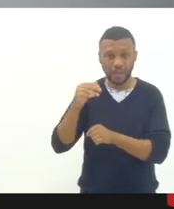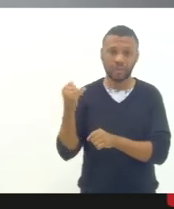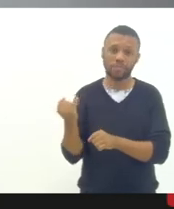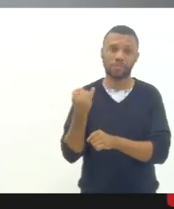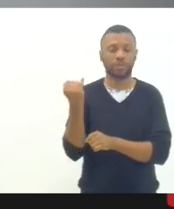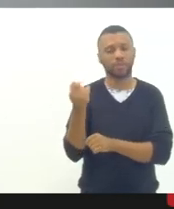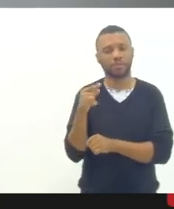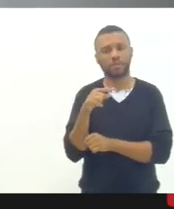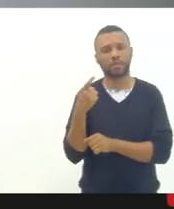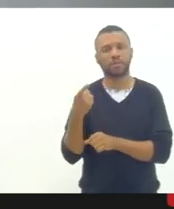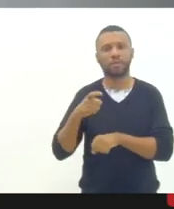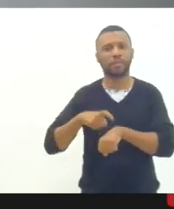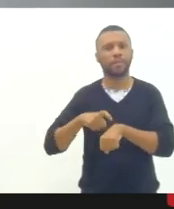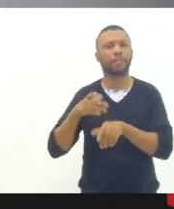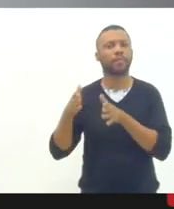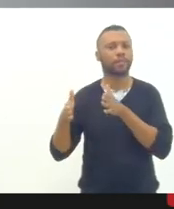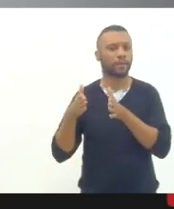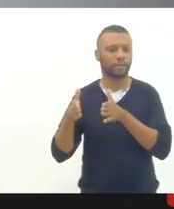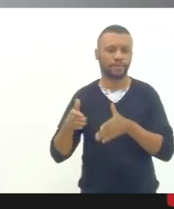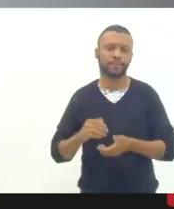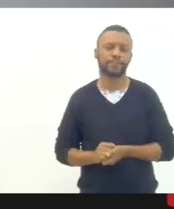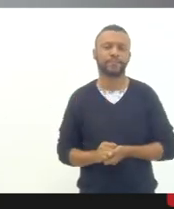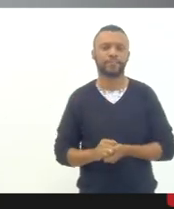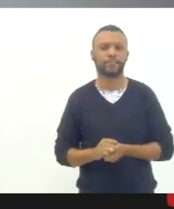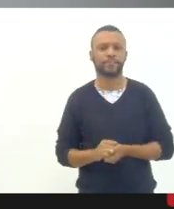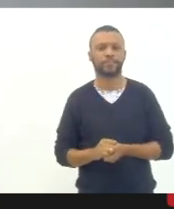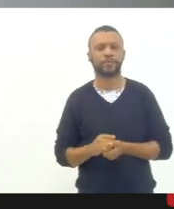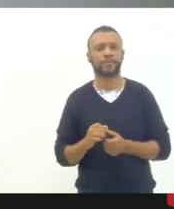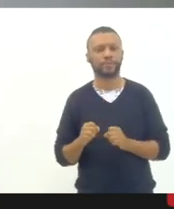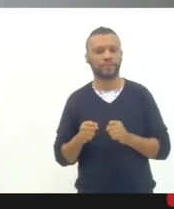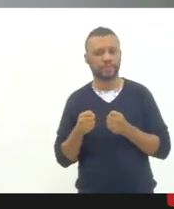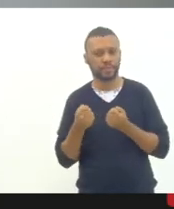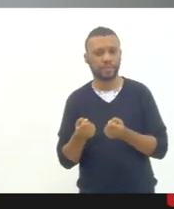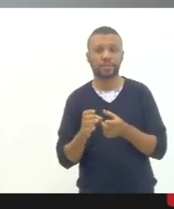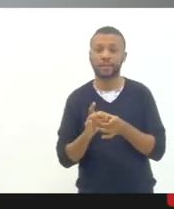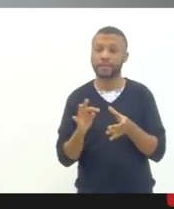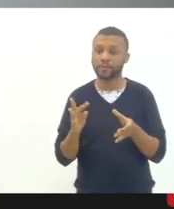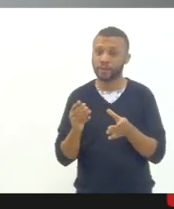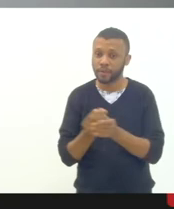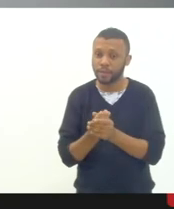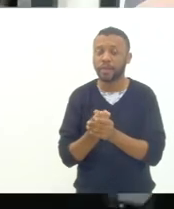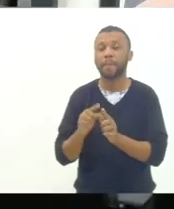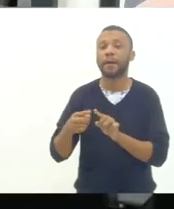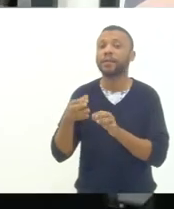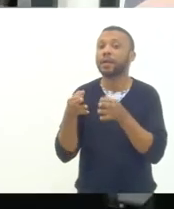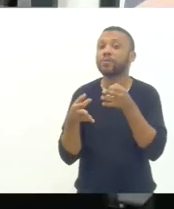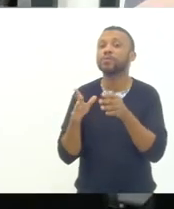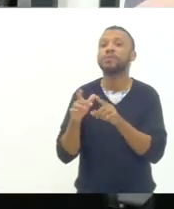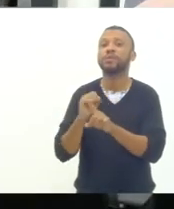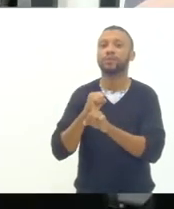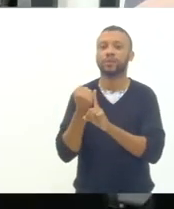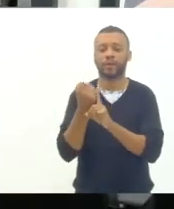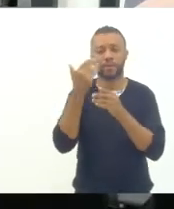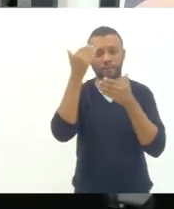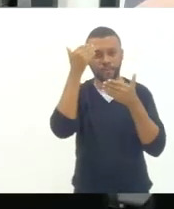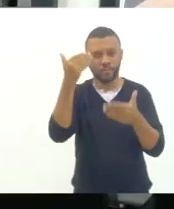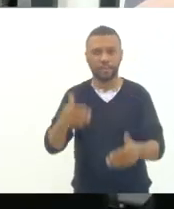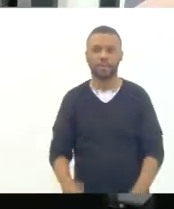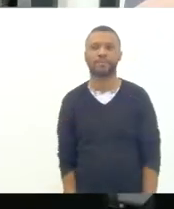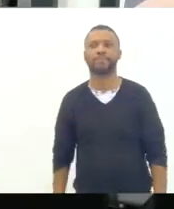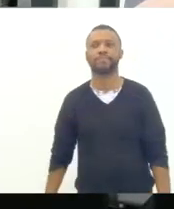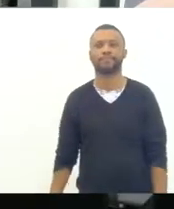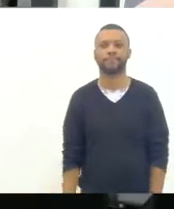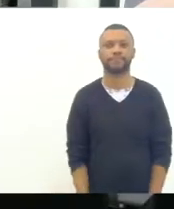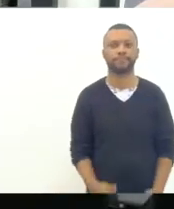tempos no fortalecimento da democracia e da justiça social muito obrigada obrigado Andressa